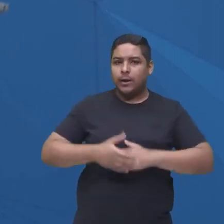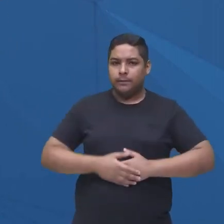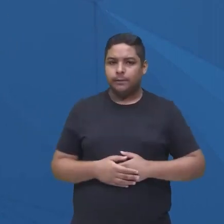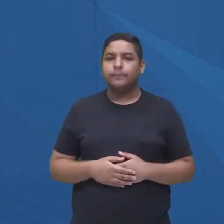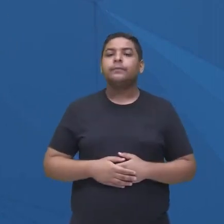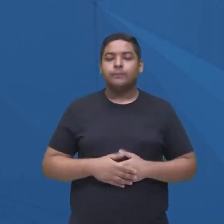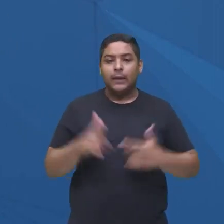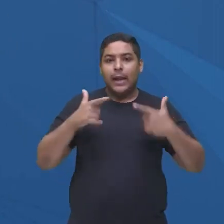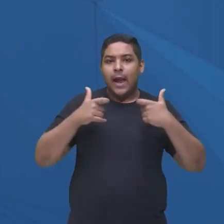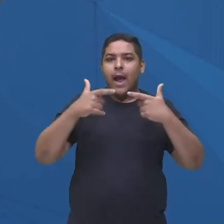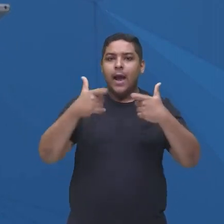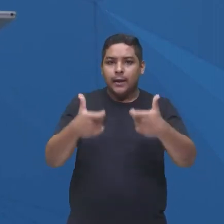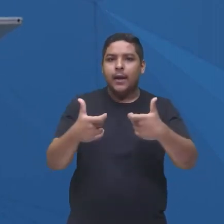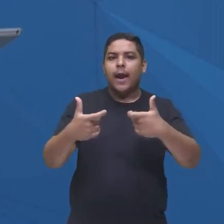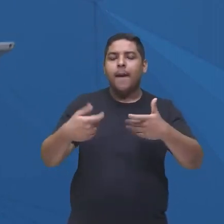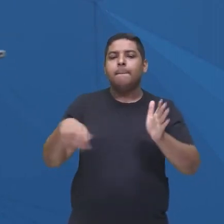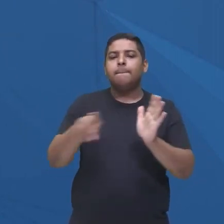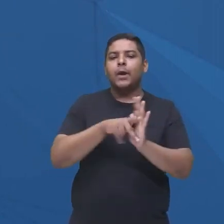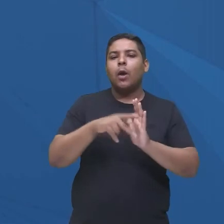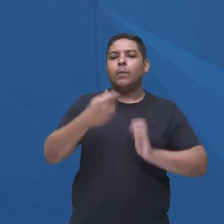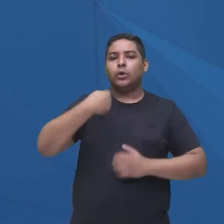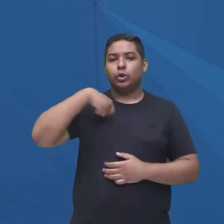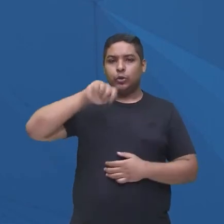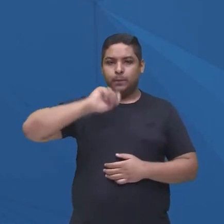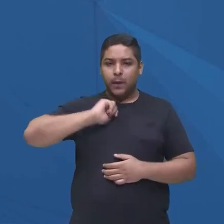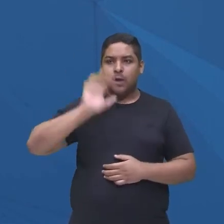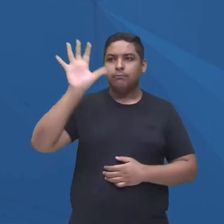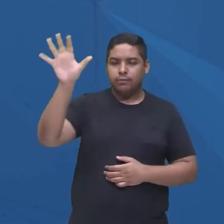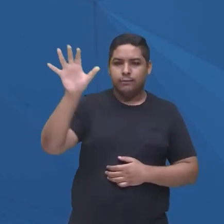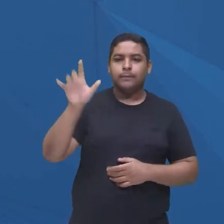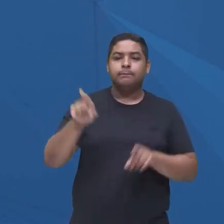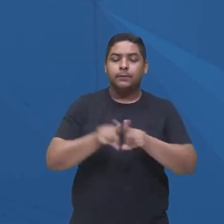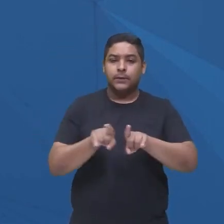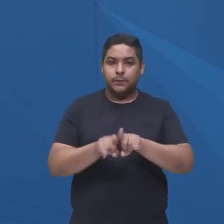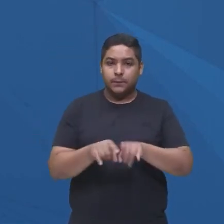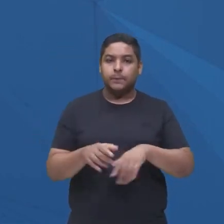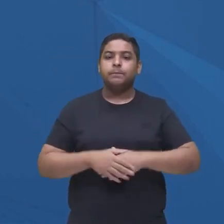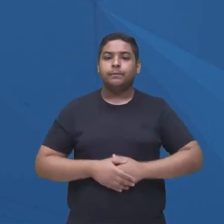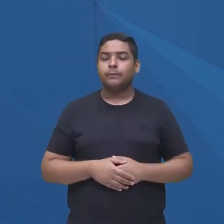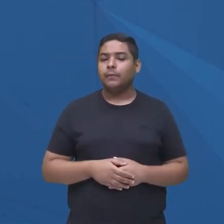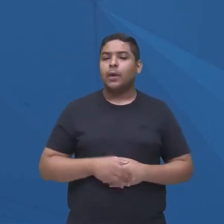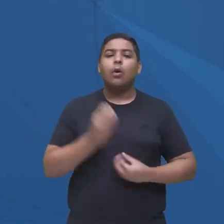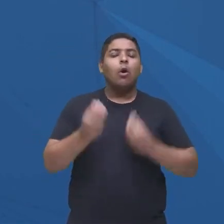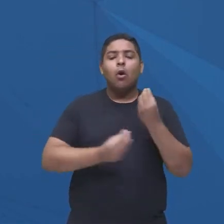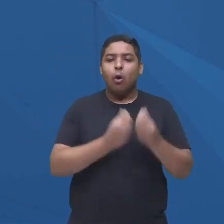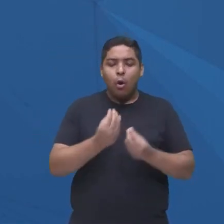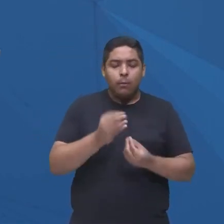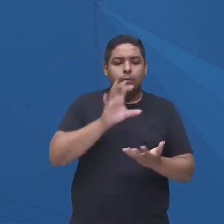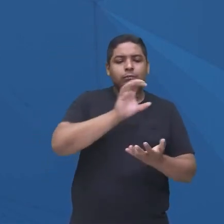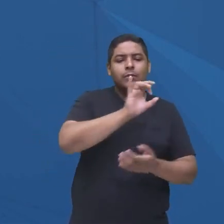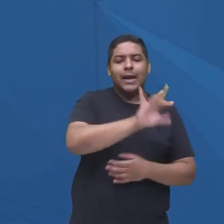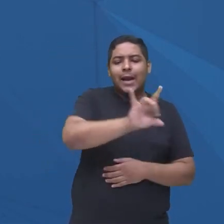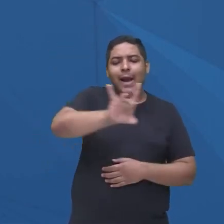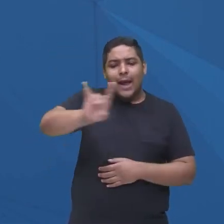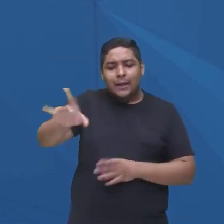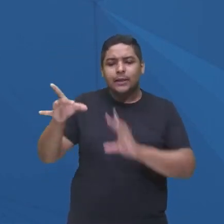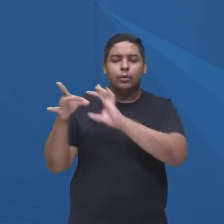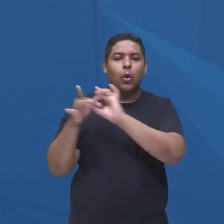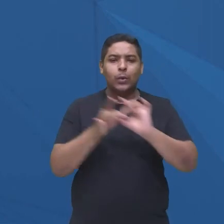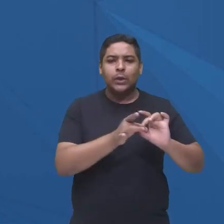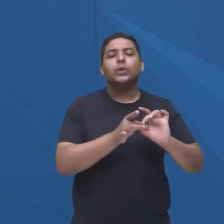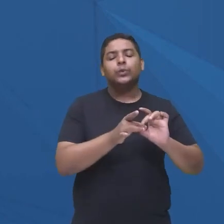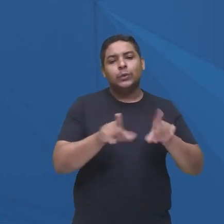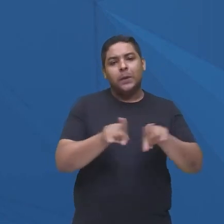civil, né, espanhola, onde aborda ali um pouco do que foi esse contexto, tá bom? E as histórias de vida dela, de mulheres que